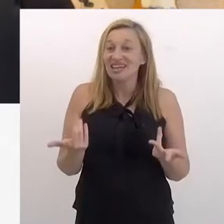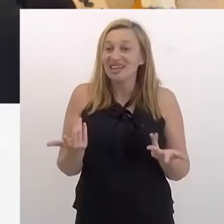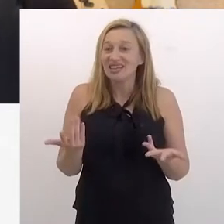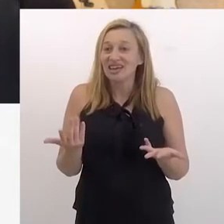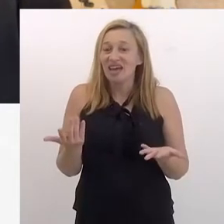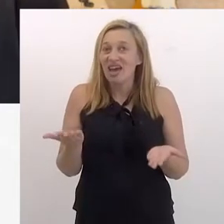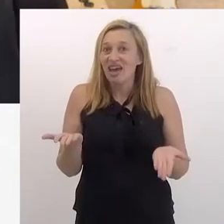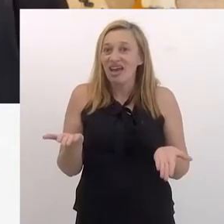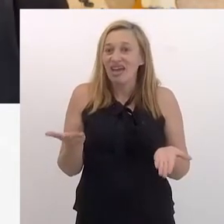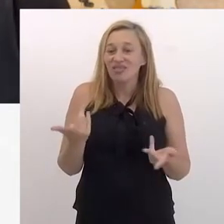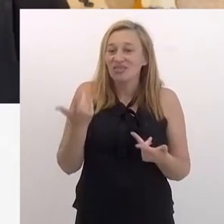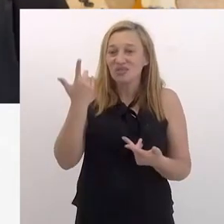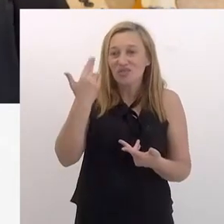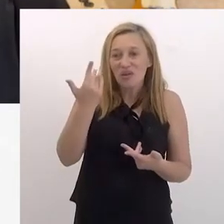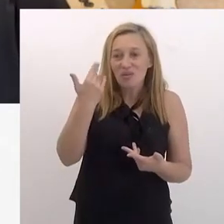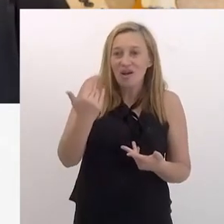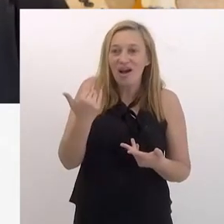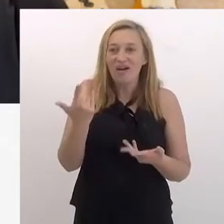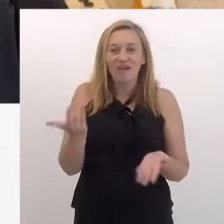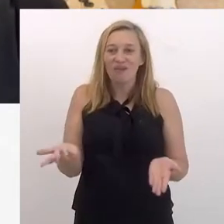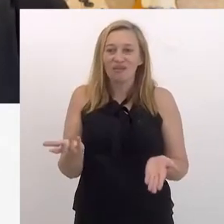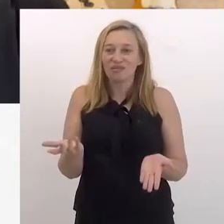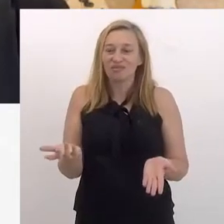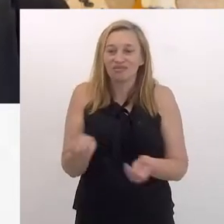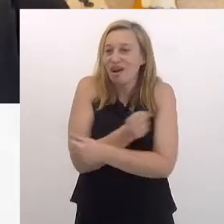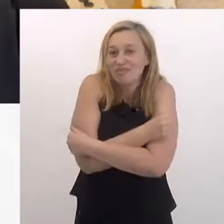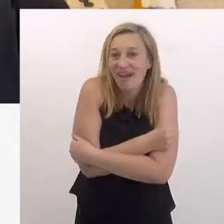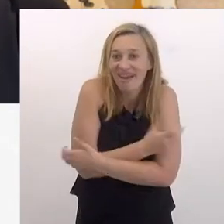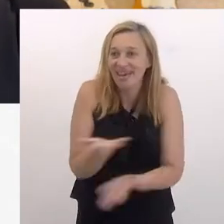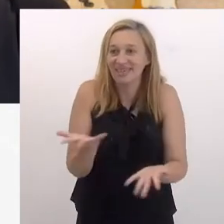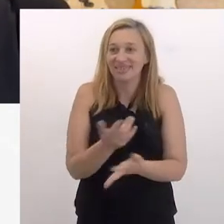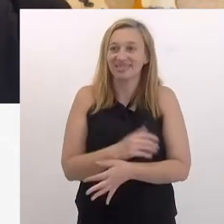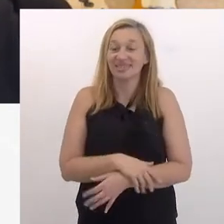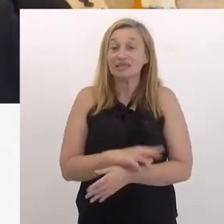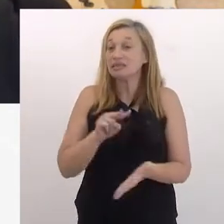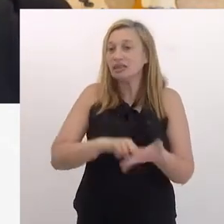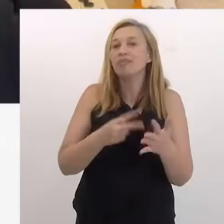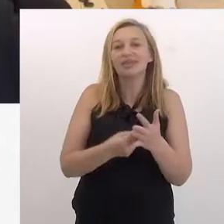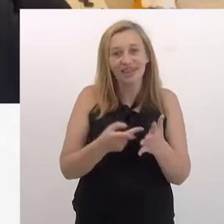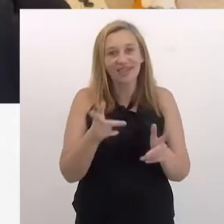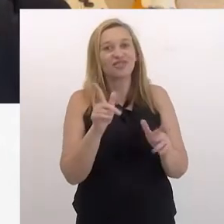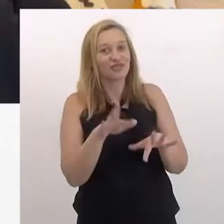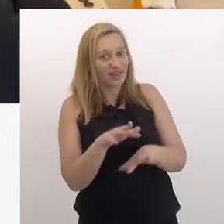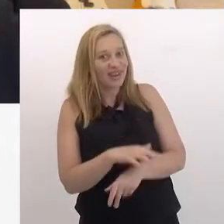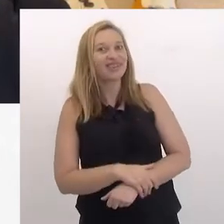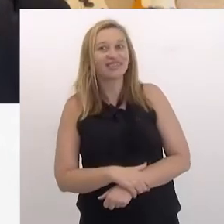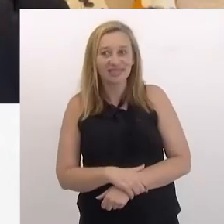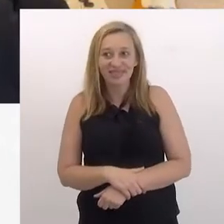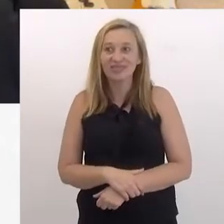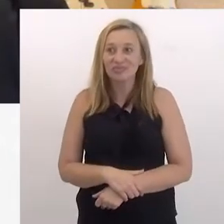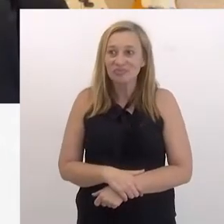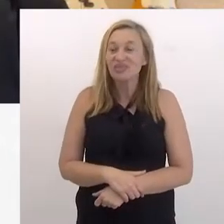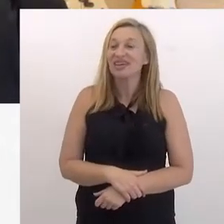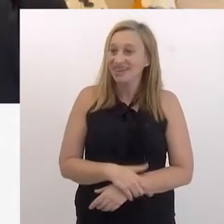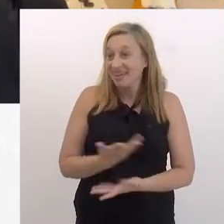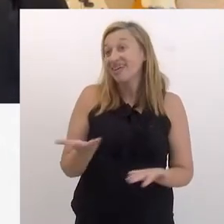Porque não tenho hábito, né? Eu também agarrei uma... E ele pode até interpretar